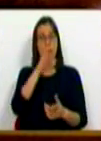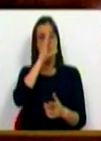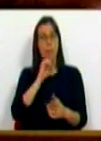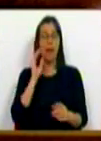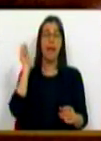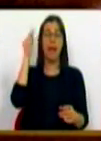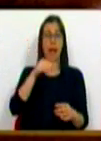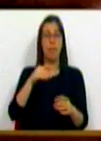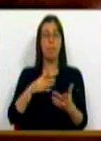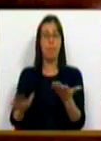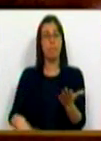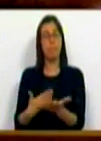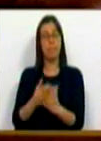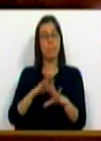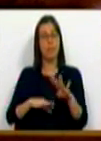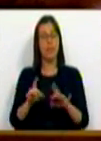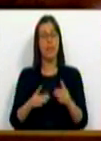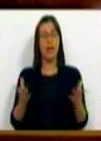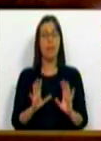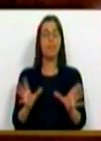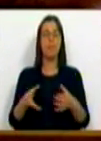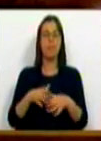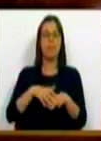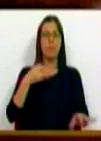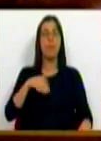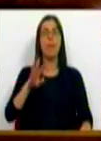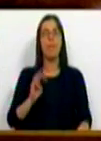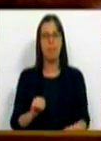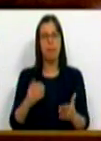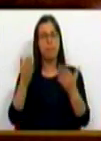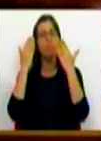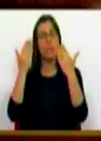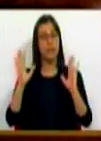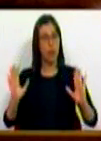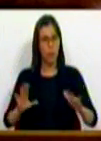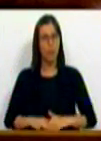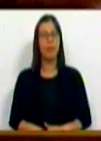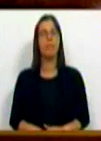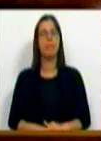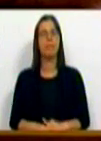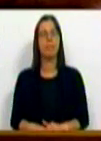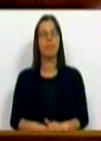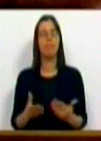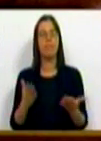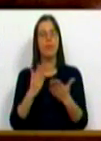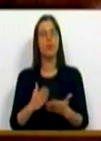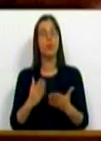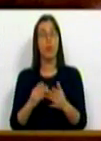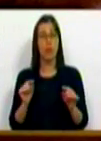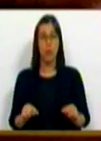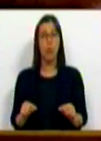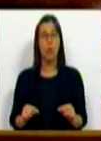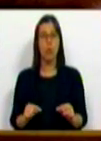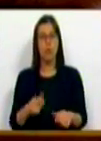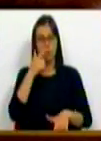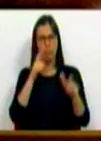Governo da República se propõe a fazer. O Grupo Parlamentar do PS saúda-o por isso. E os estudantes de hoje,